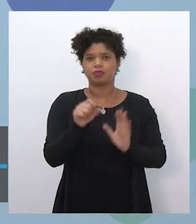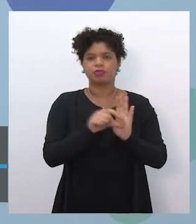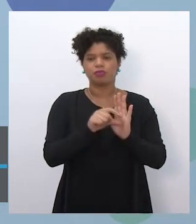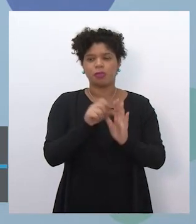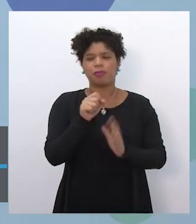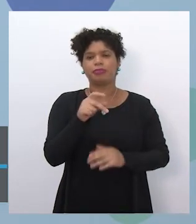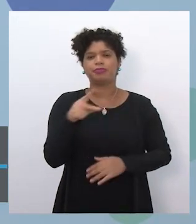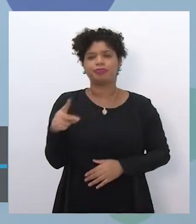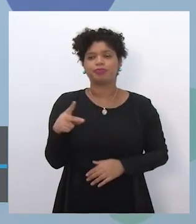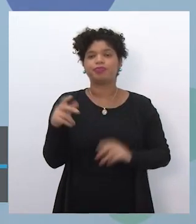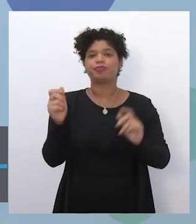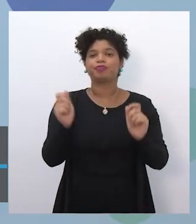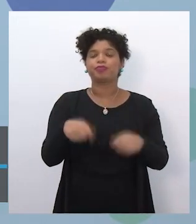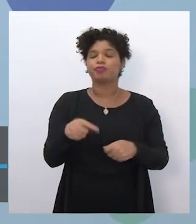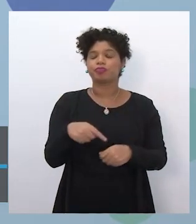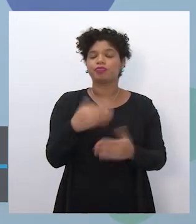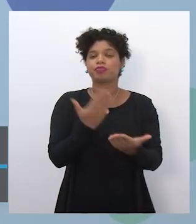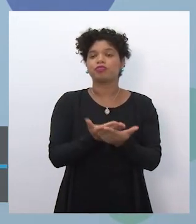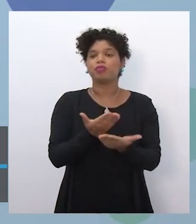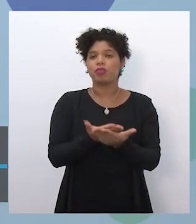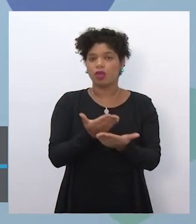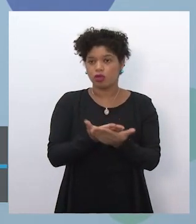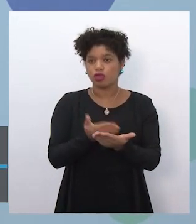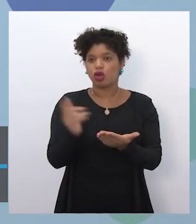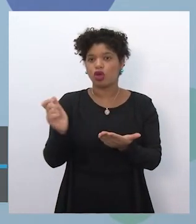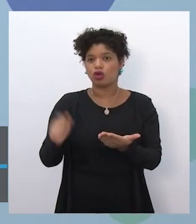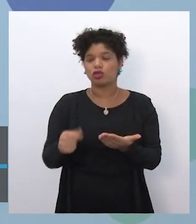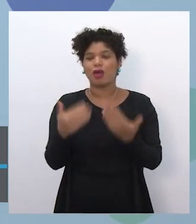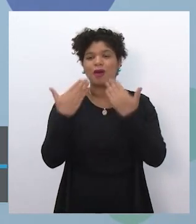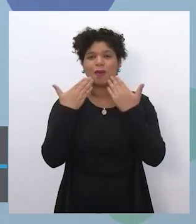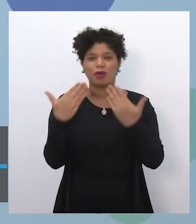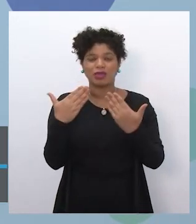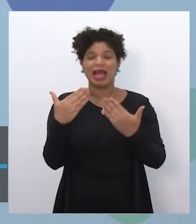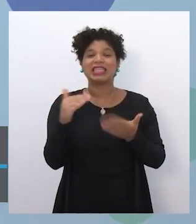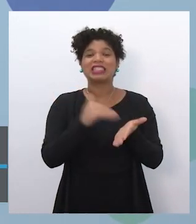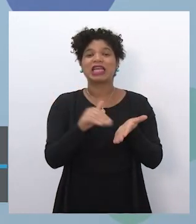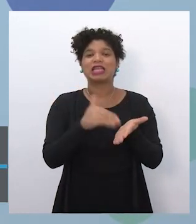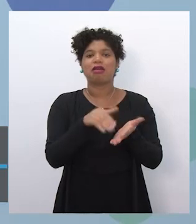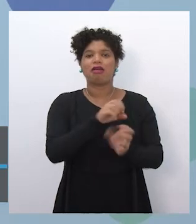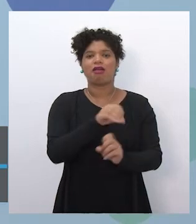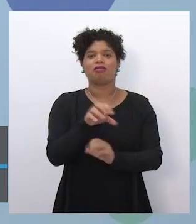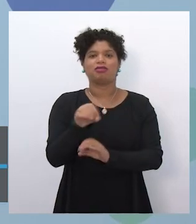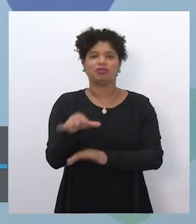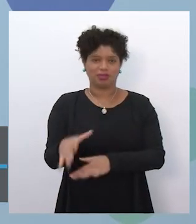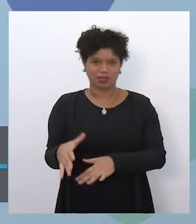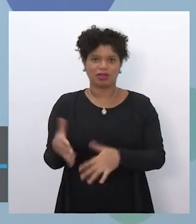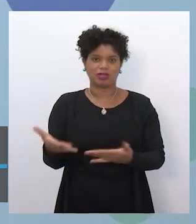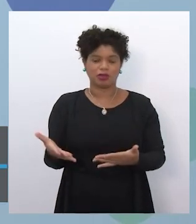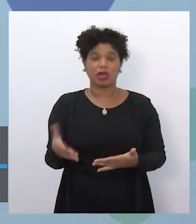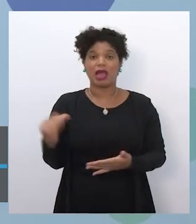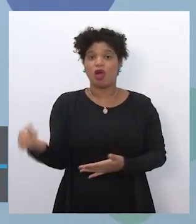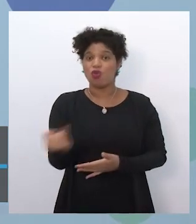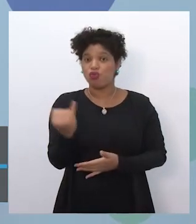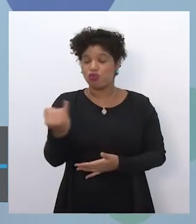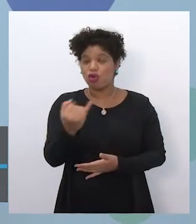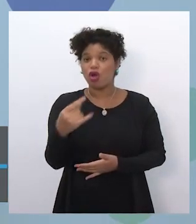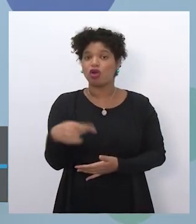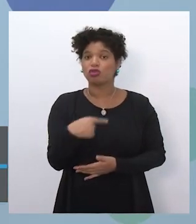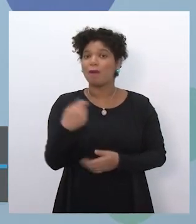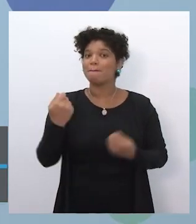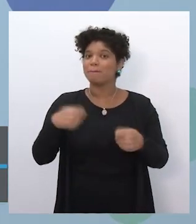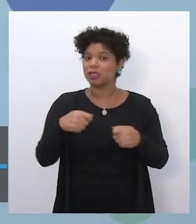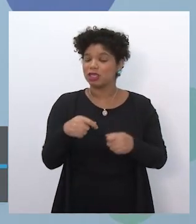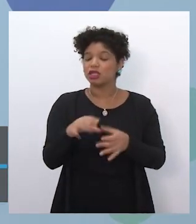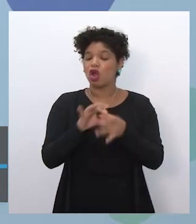estudantes, porque ele conta com dados patrocinados pela Secretaria de Educação. Sendo assim, super importante a gente manter essa